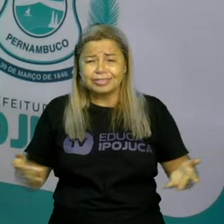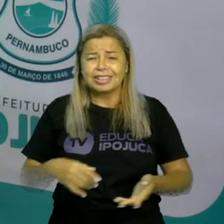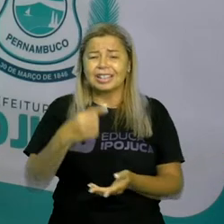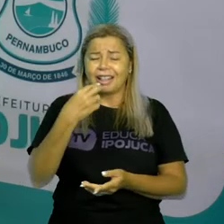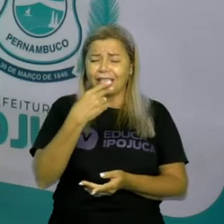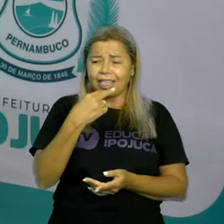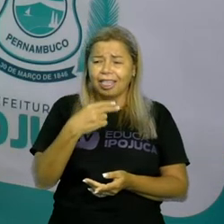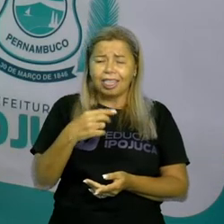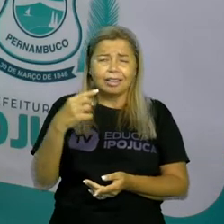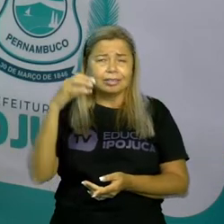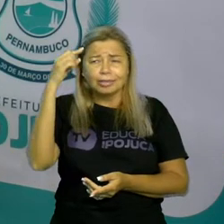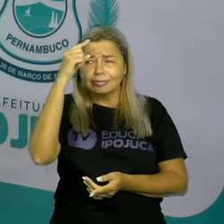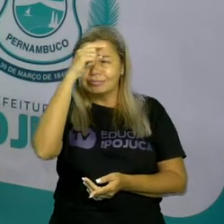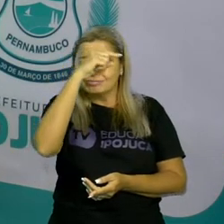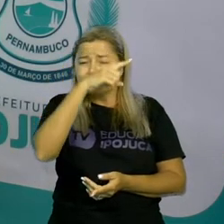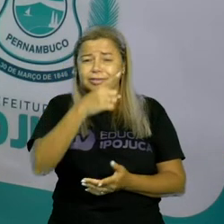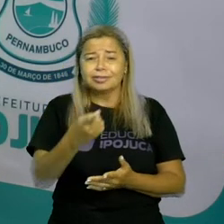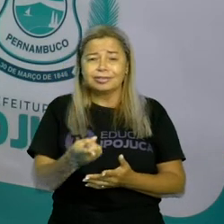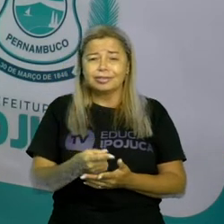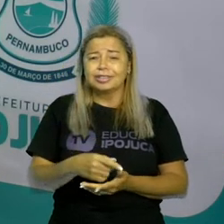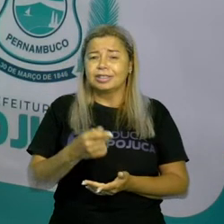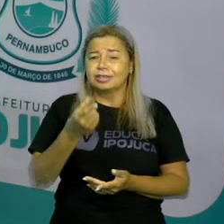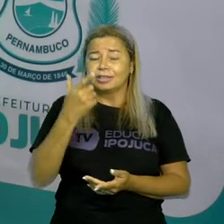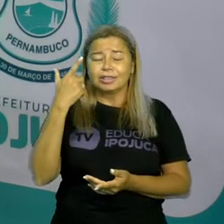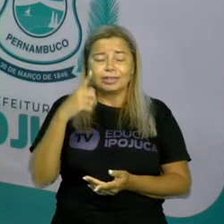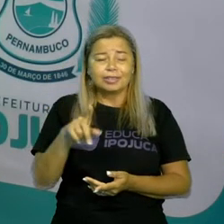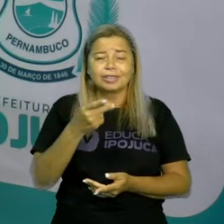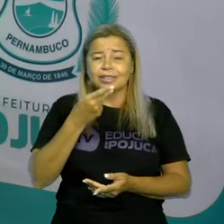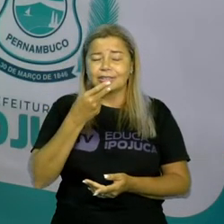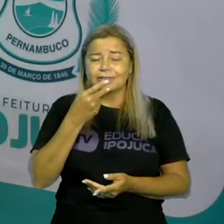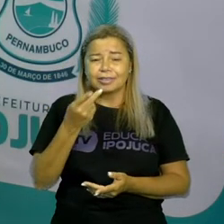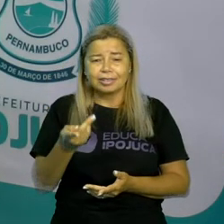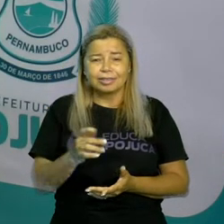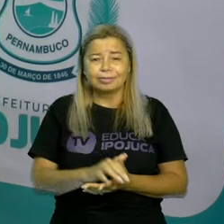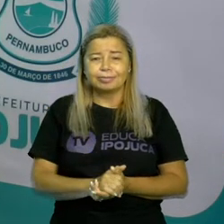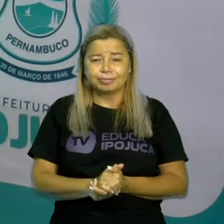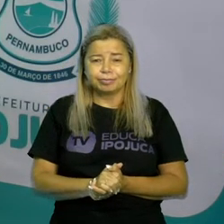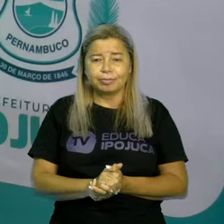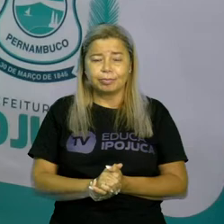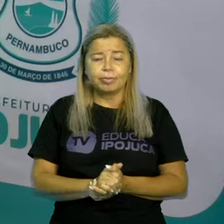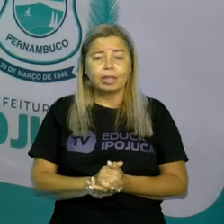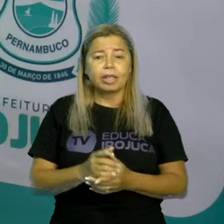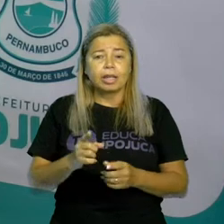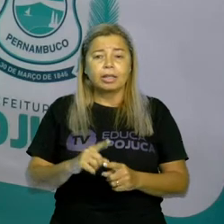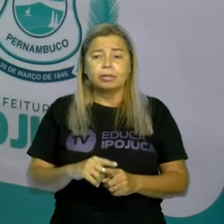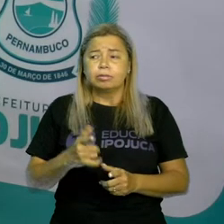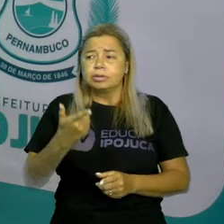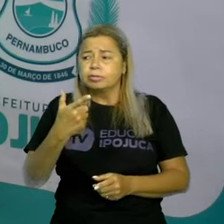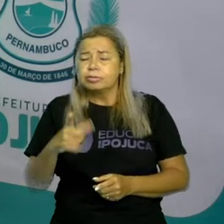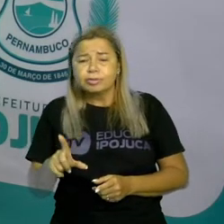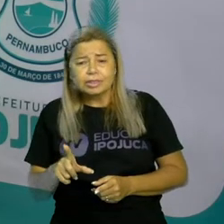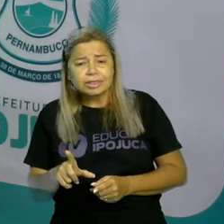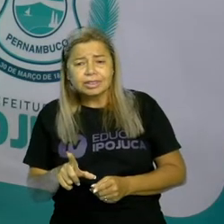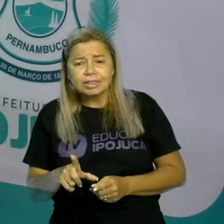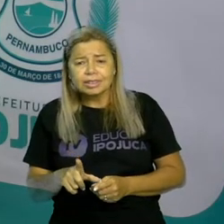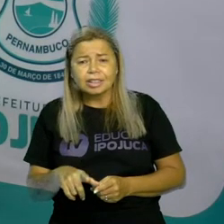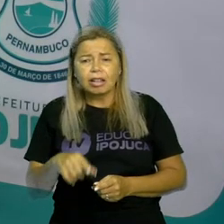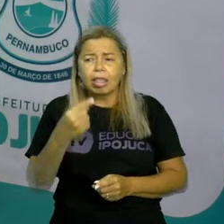trave a nossa língua e a nossa pronúncia. Mas se não houver travamento na